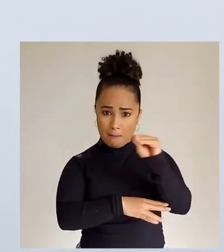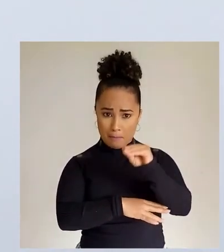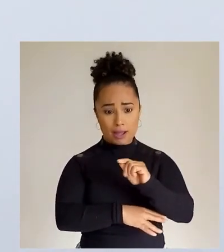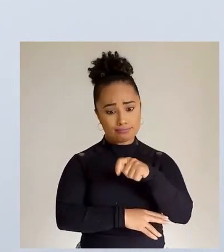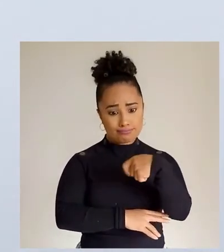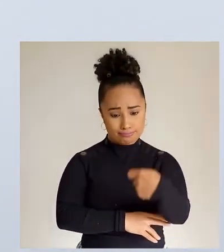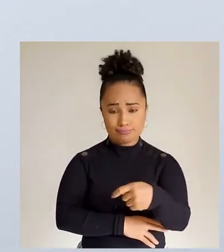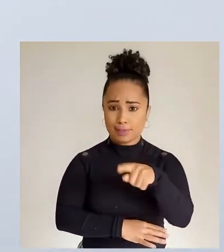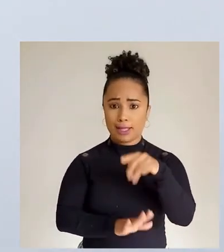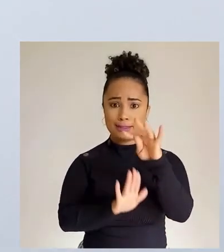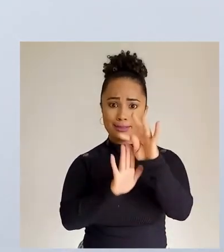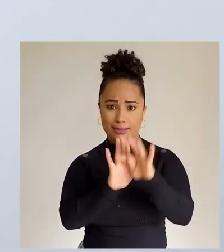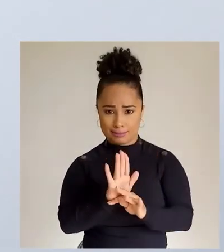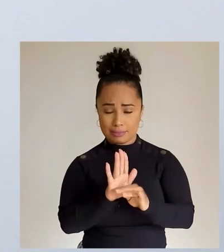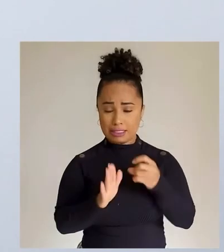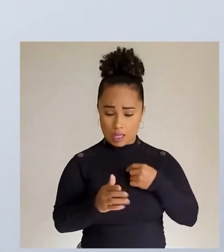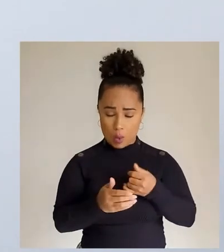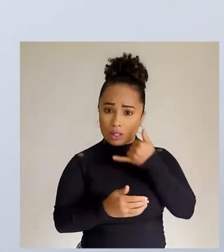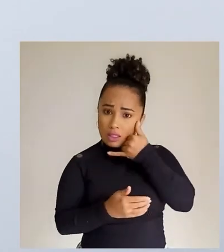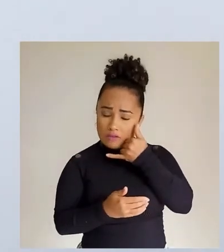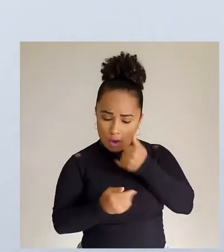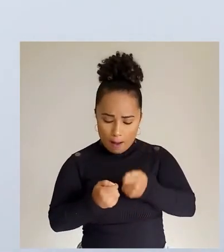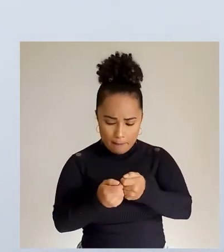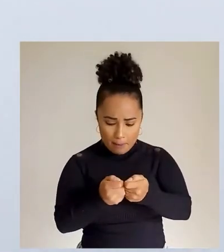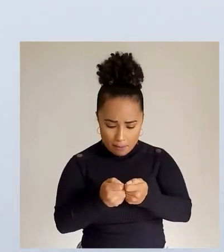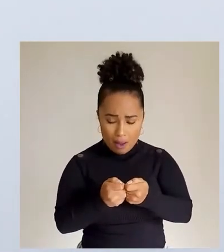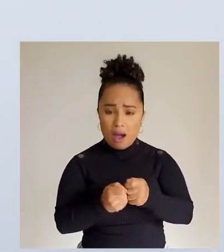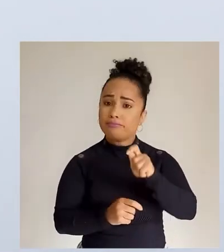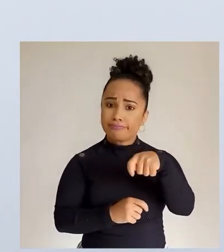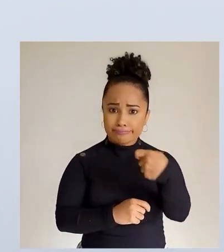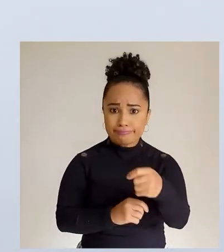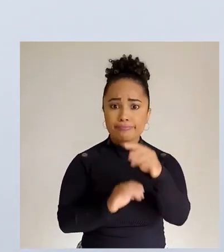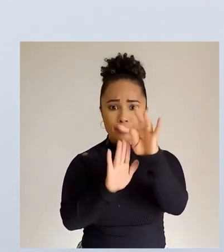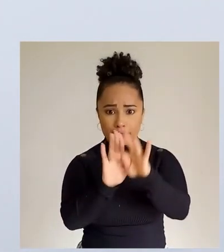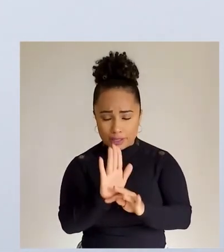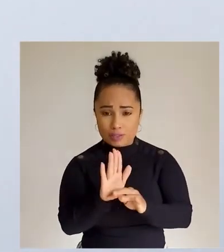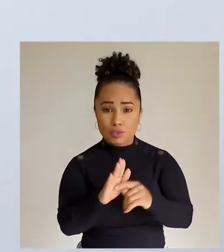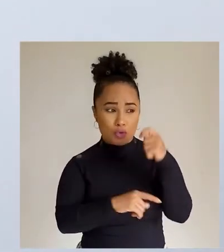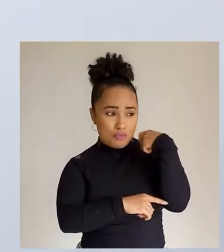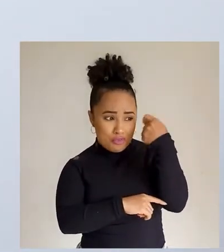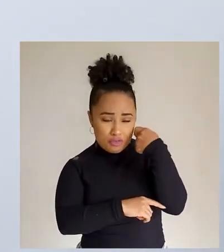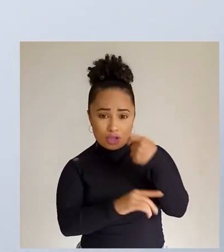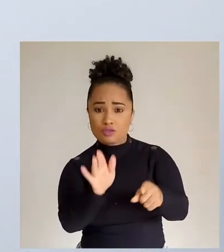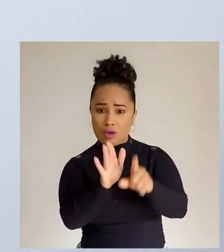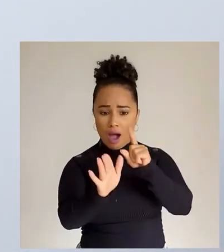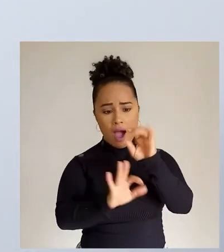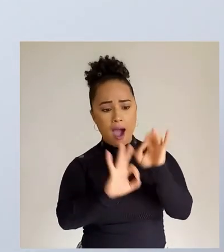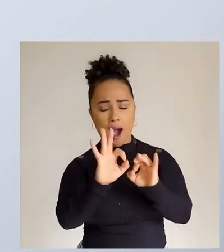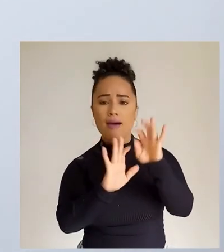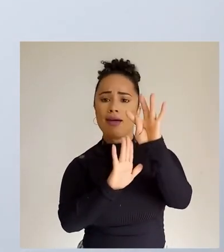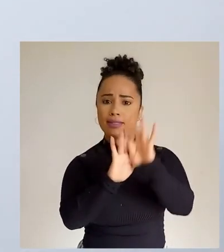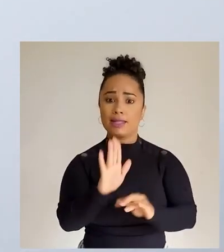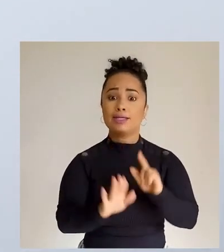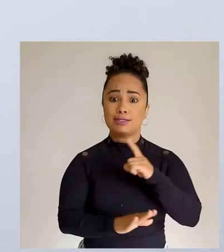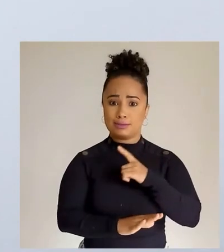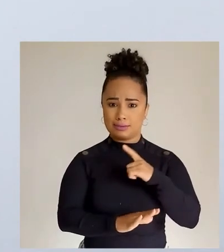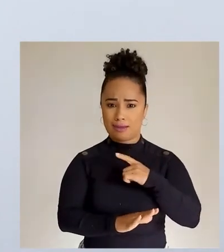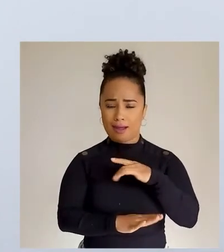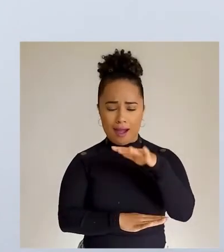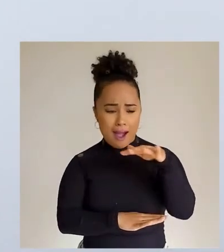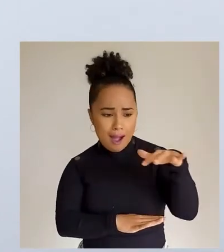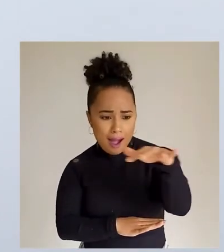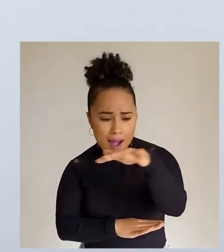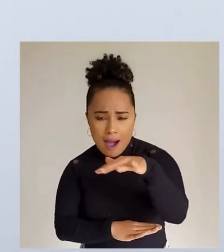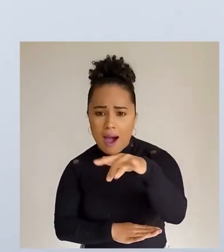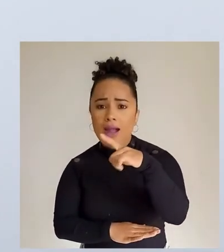falando, nós estamos produzindo textos. Se nós estamos no celular, estamos produzindo textos. Um vídeo tem texto. Então,